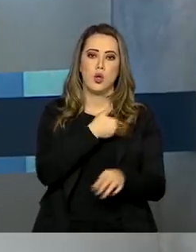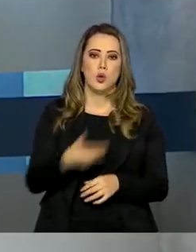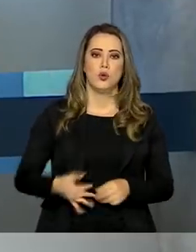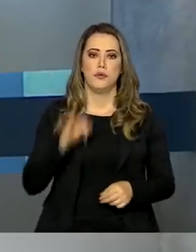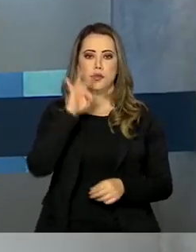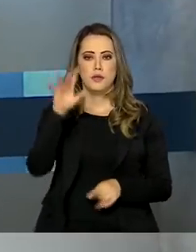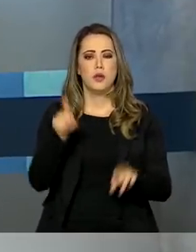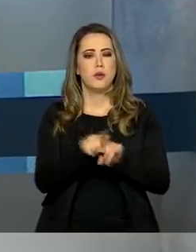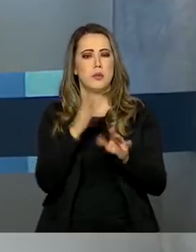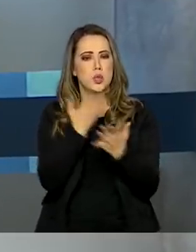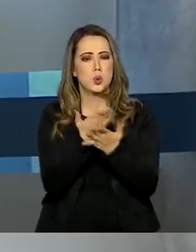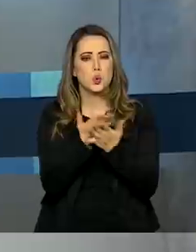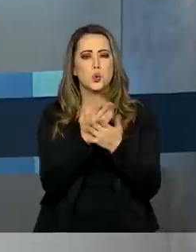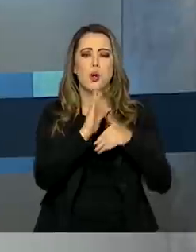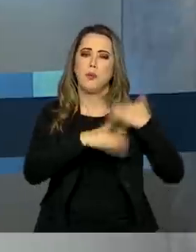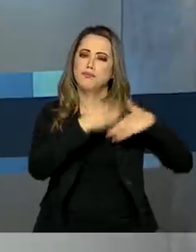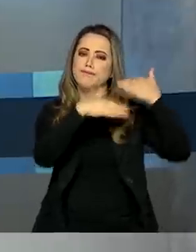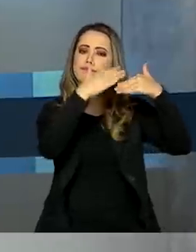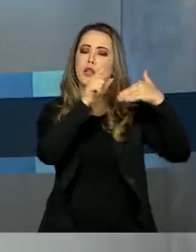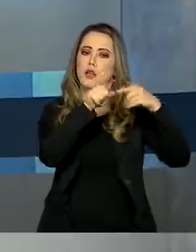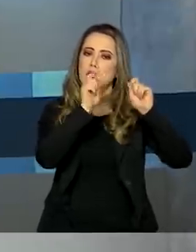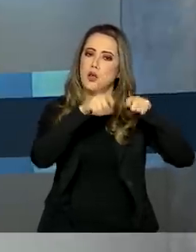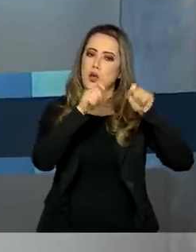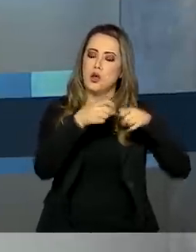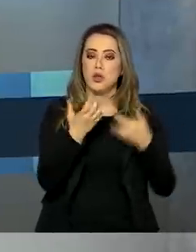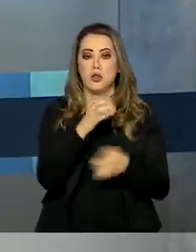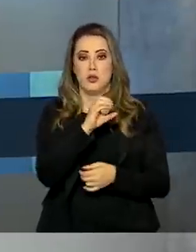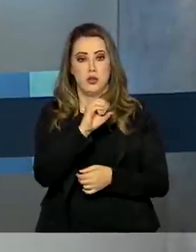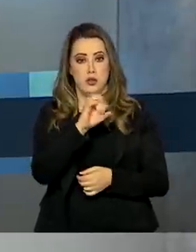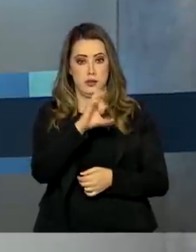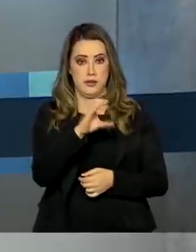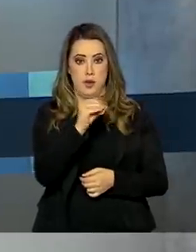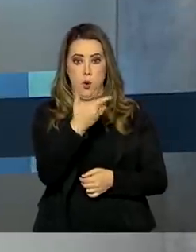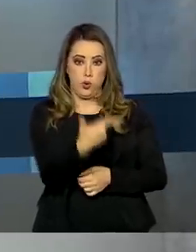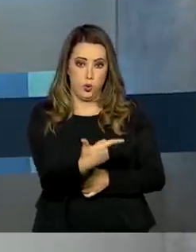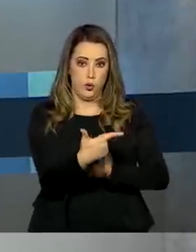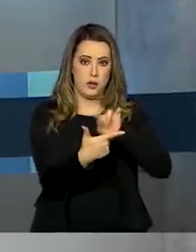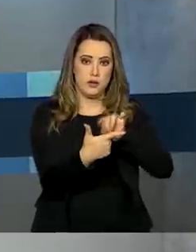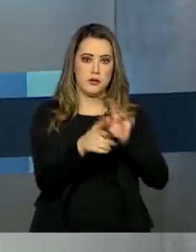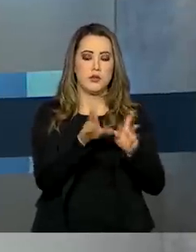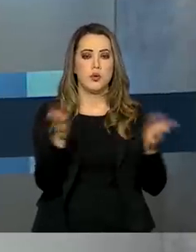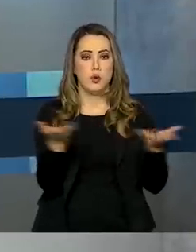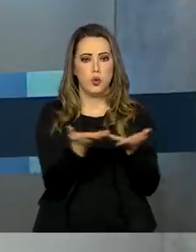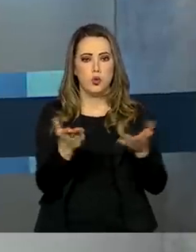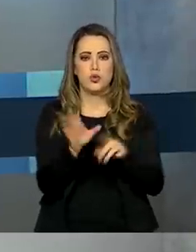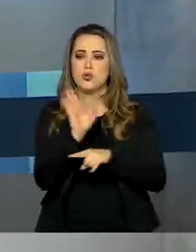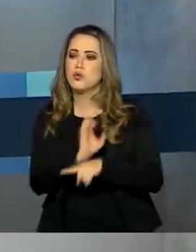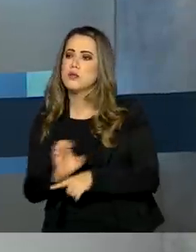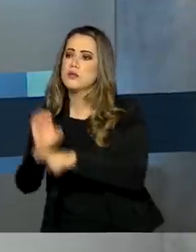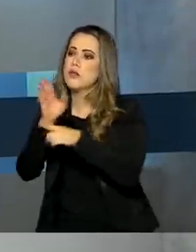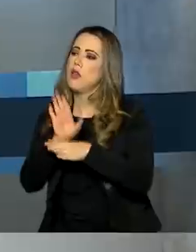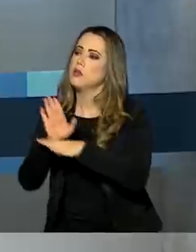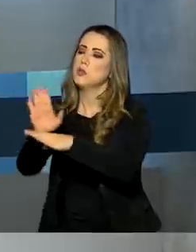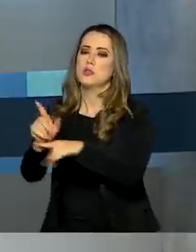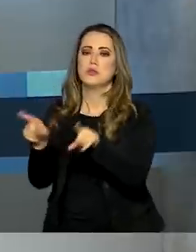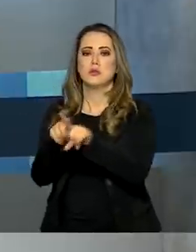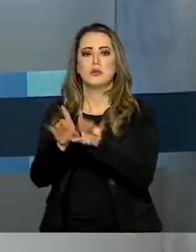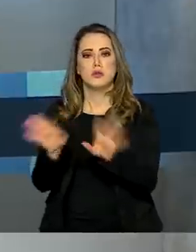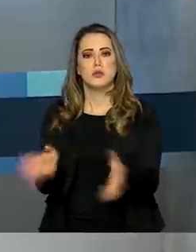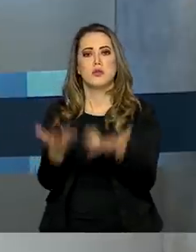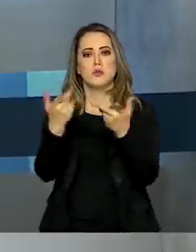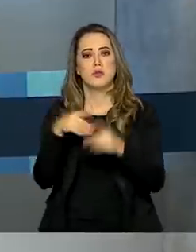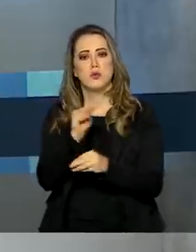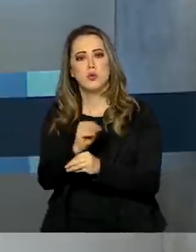também estuda a ampliação da capacidade de suprimento de oxigênio nos sistemas de saúde estaduais. E para atender casos